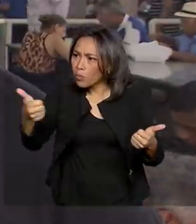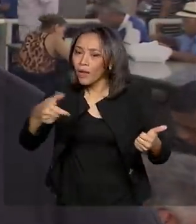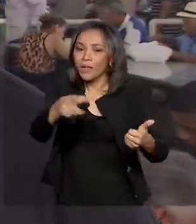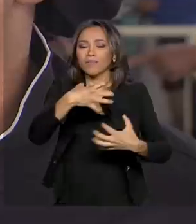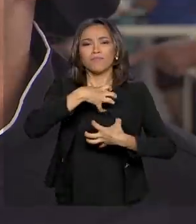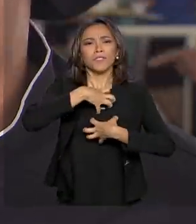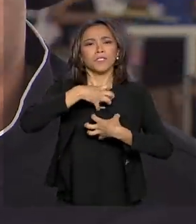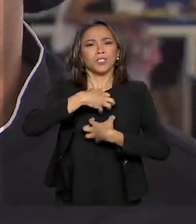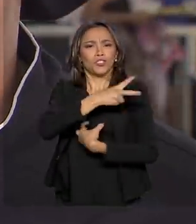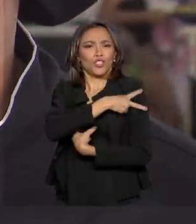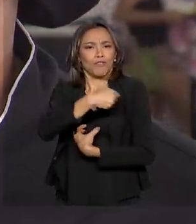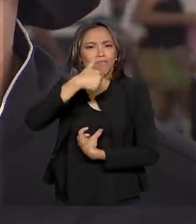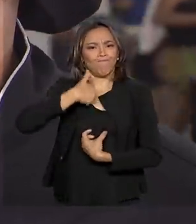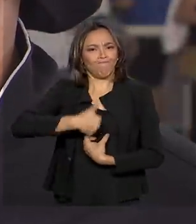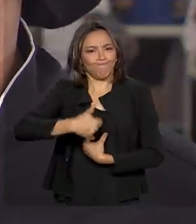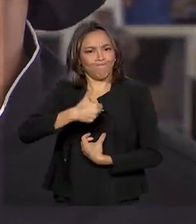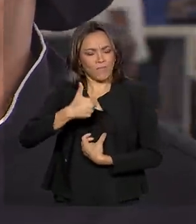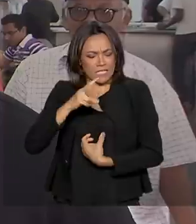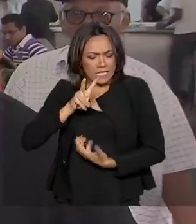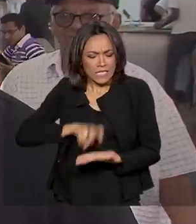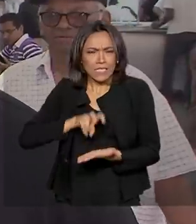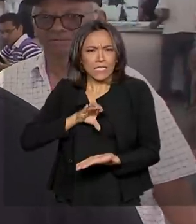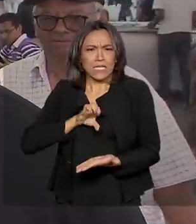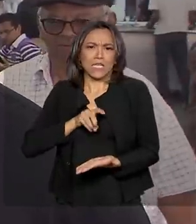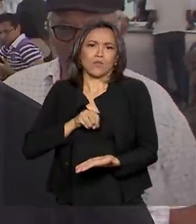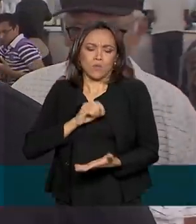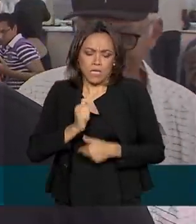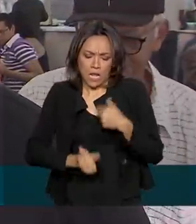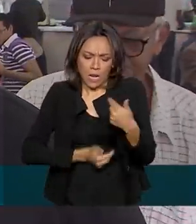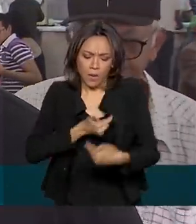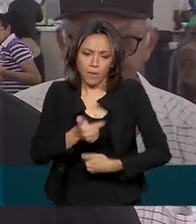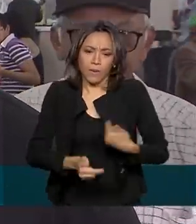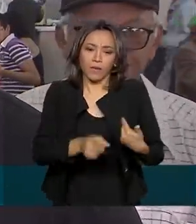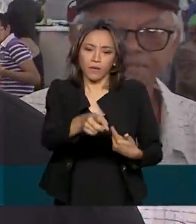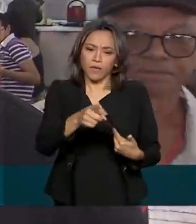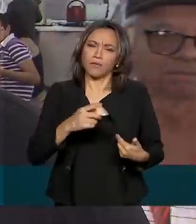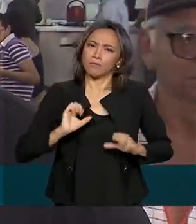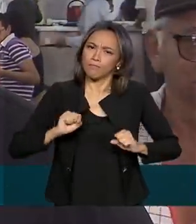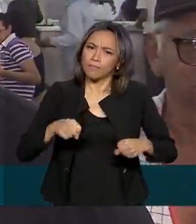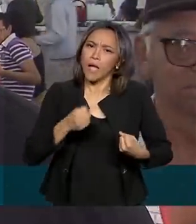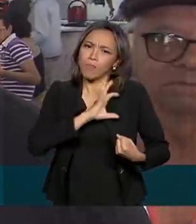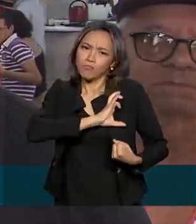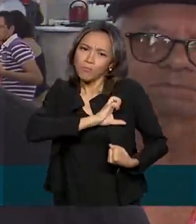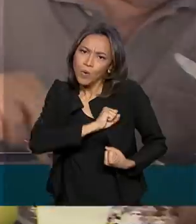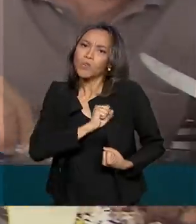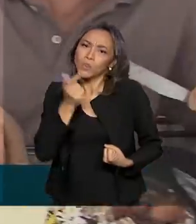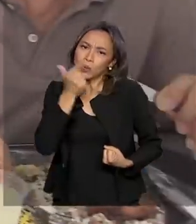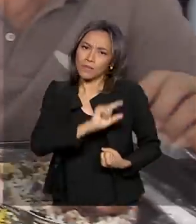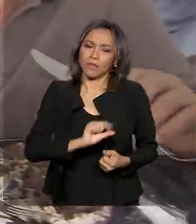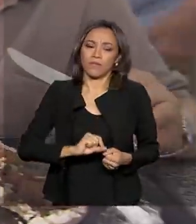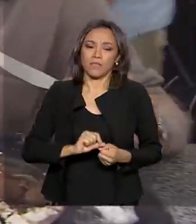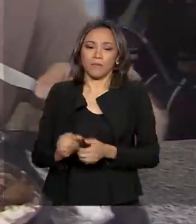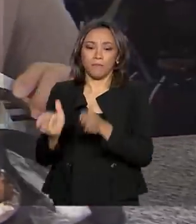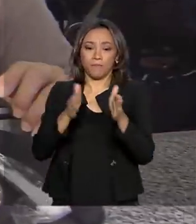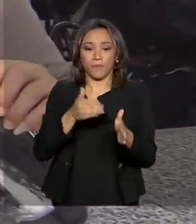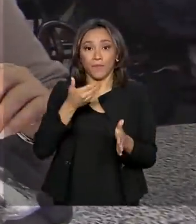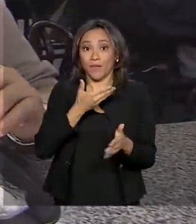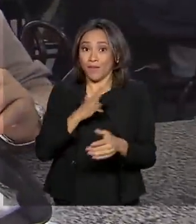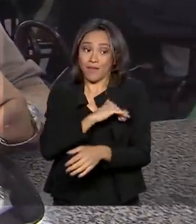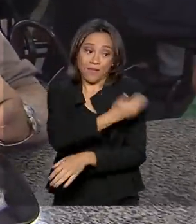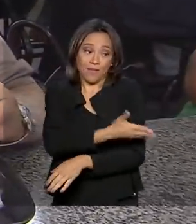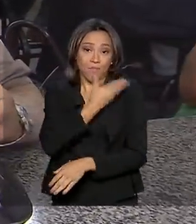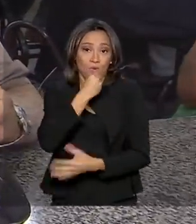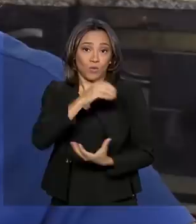coloca a mão na massa desde muito cedo. Com muita dedicação, com muito amor, a gente consegue fazer. Meu marido que está aqui,